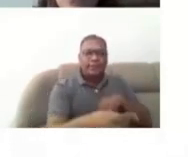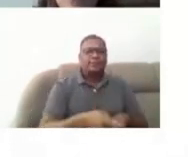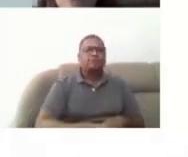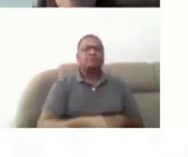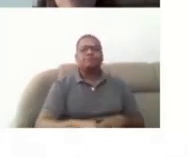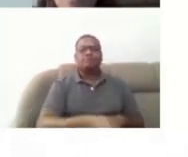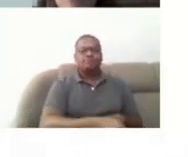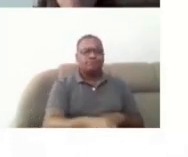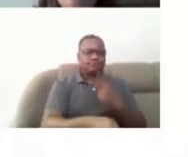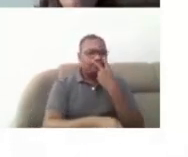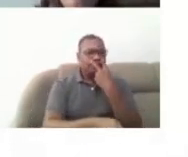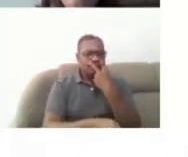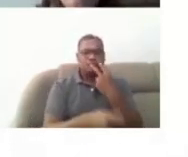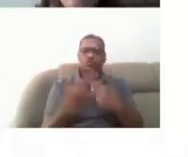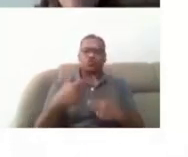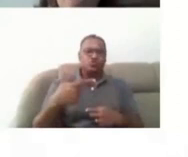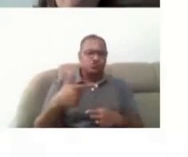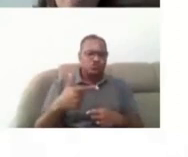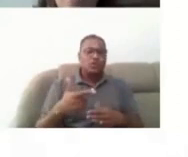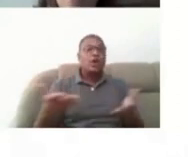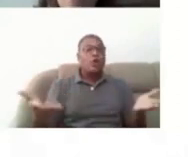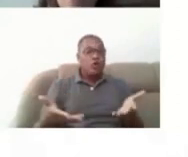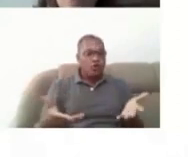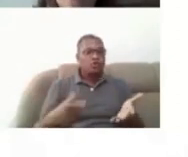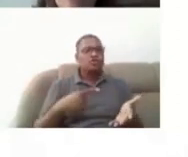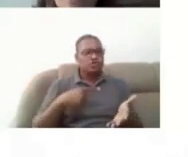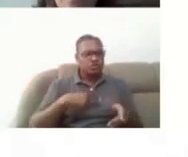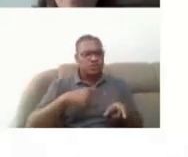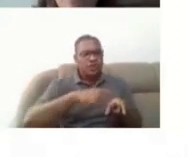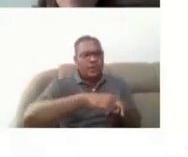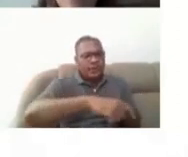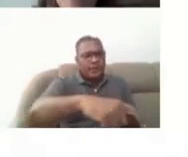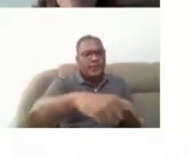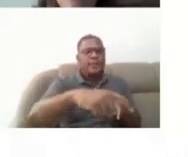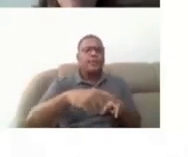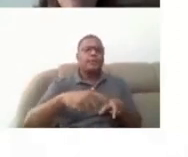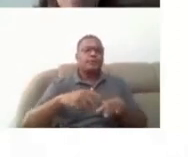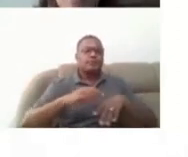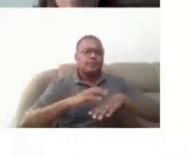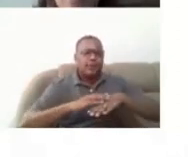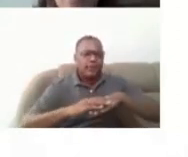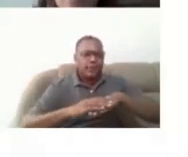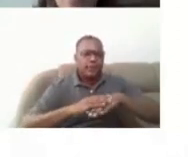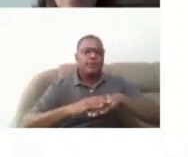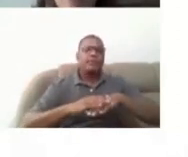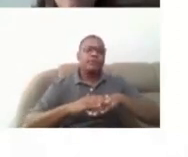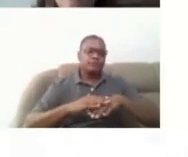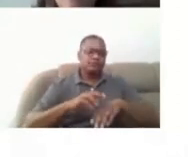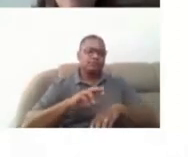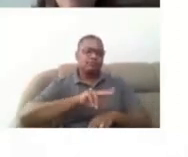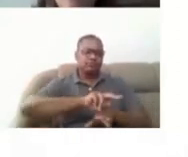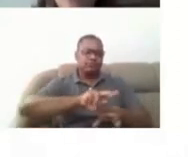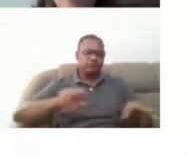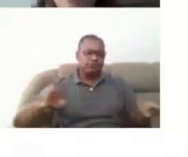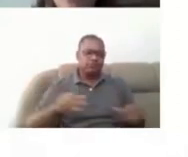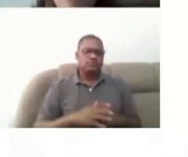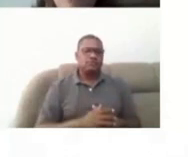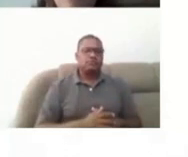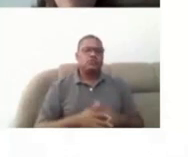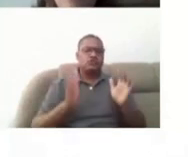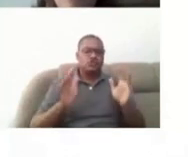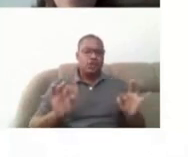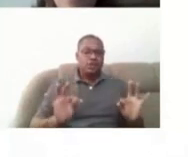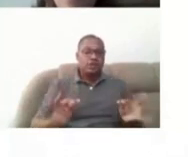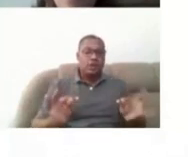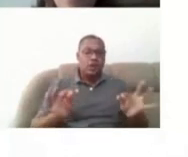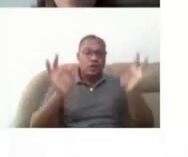todo adaptado com sinalização Braille, alto relevo e os pisos podotais. Além da tecnologia assistiva que